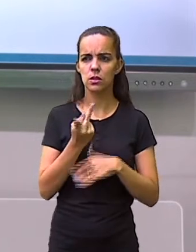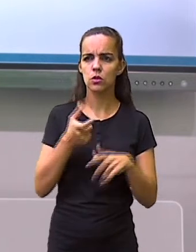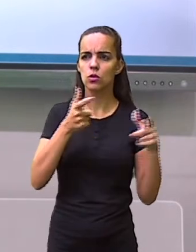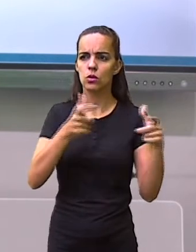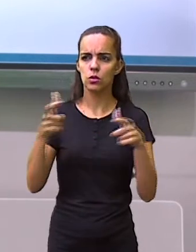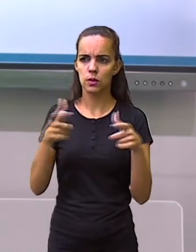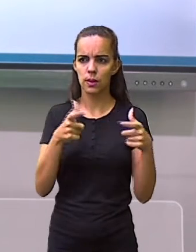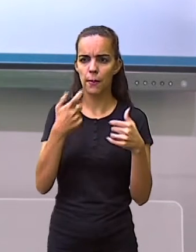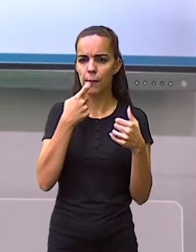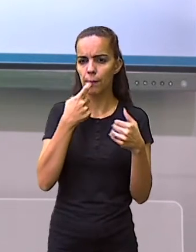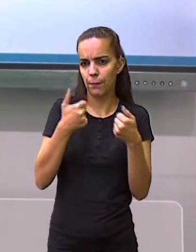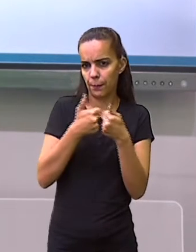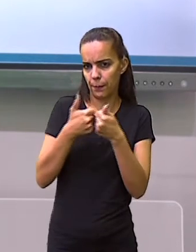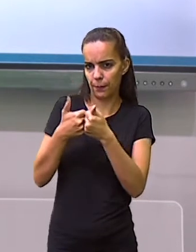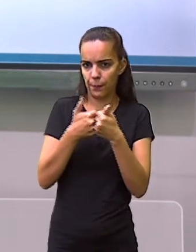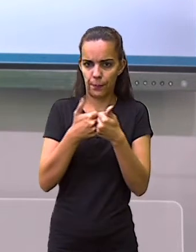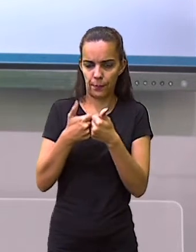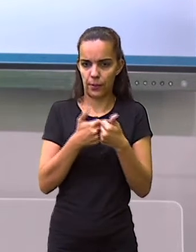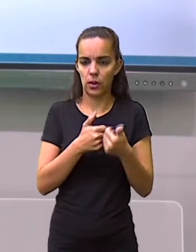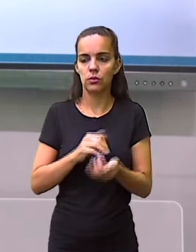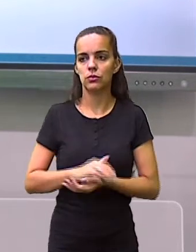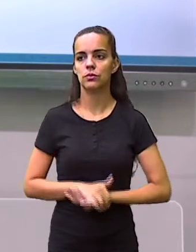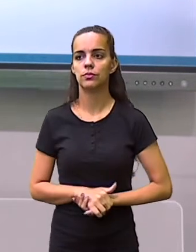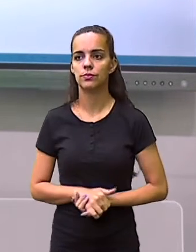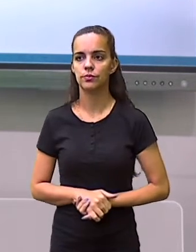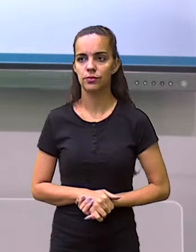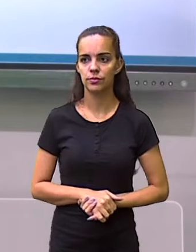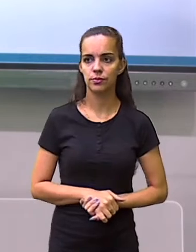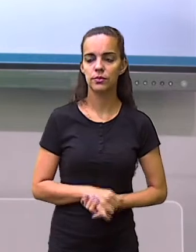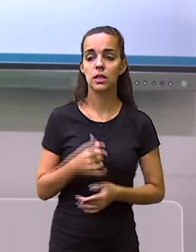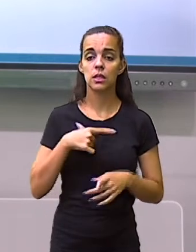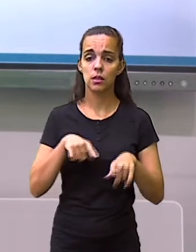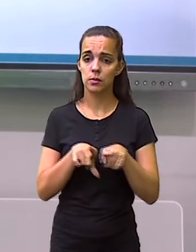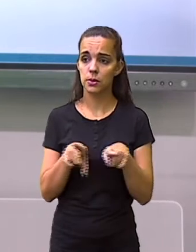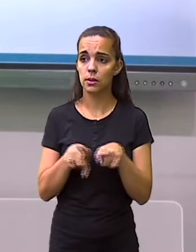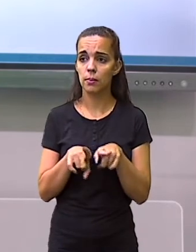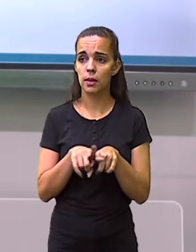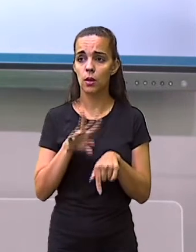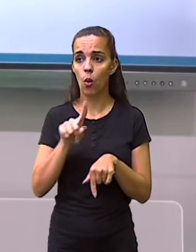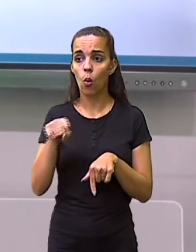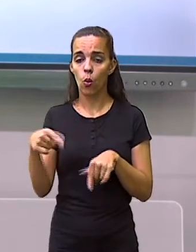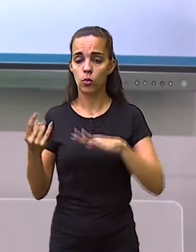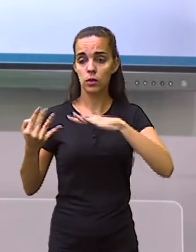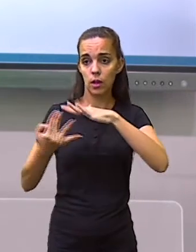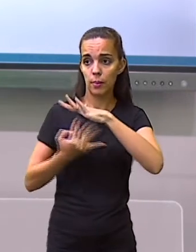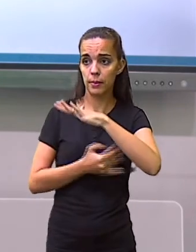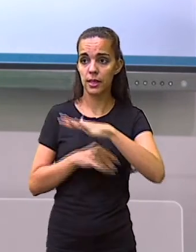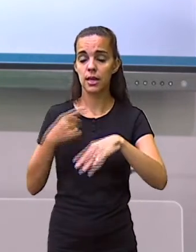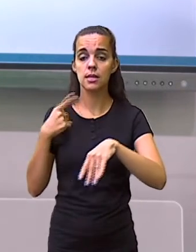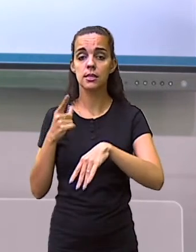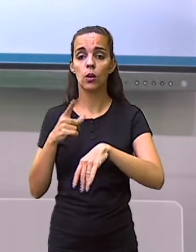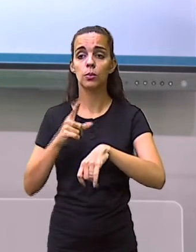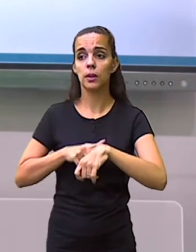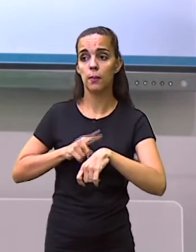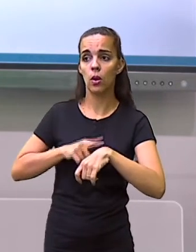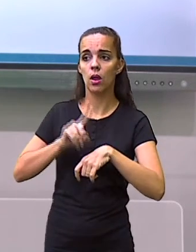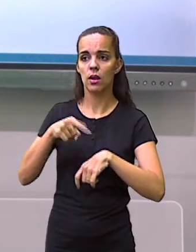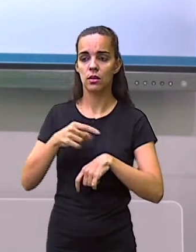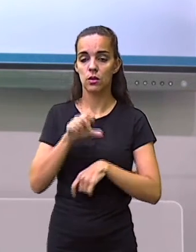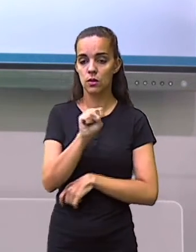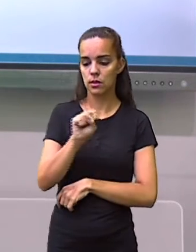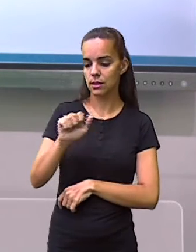localizadas próximas às grandes cidades. Temos também outra migração temporária, que é a migração